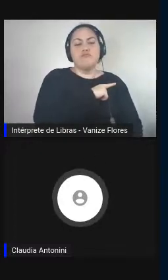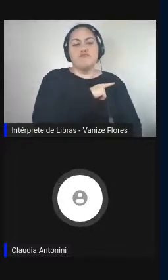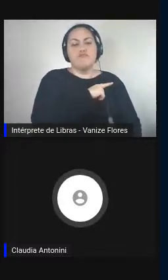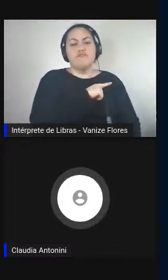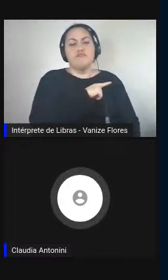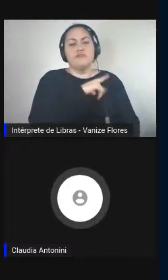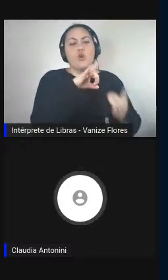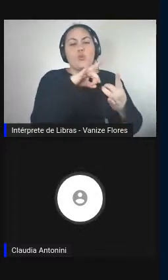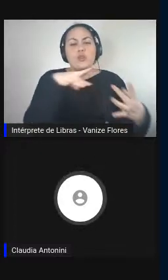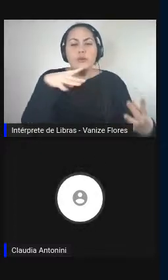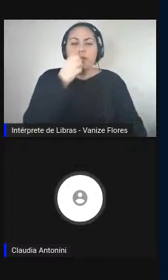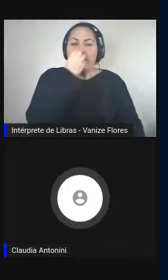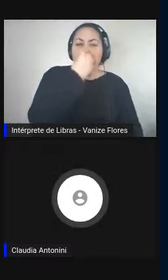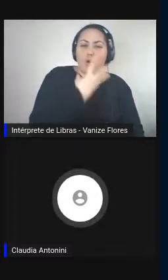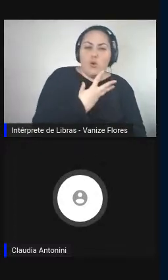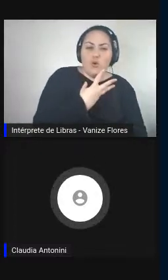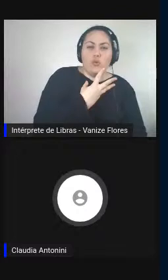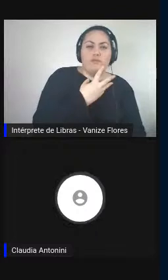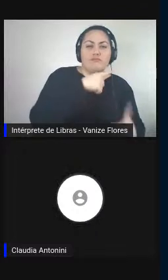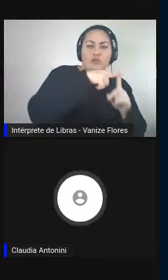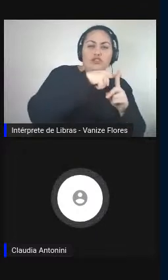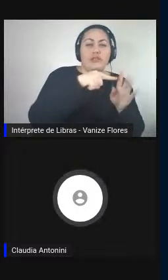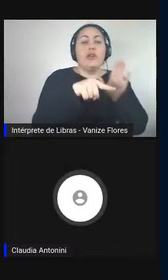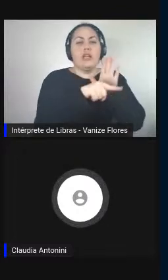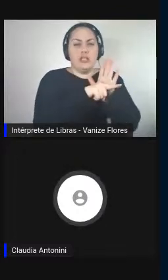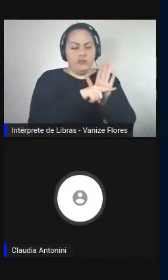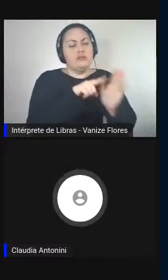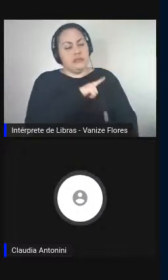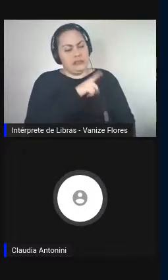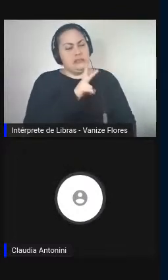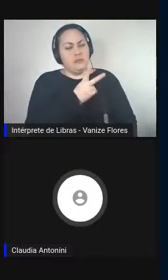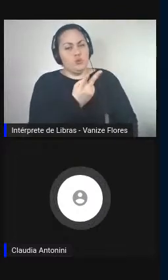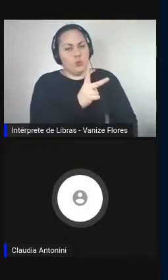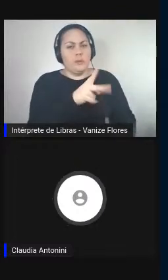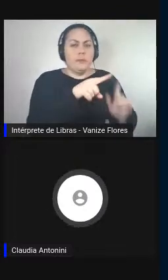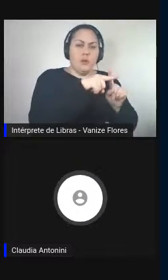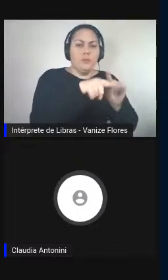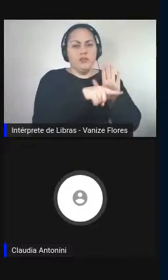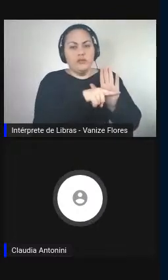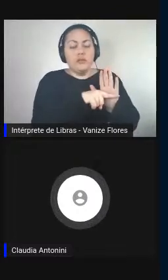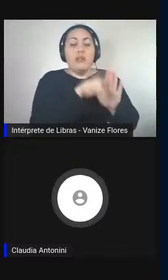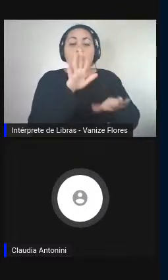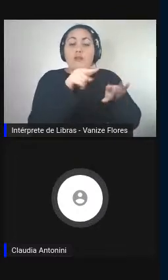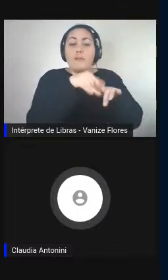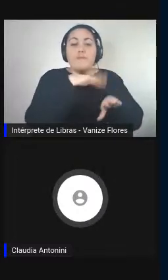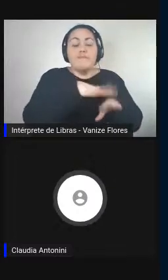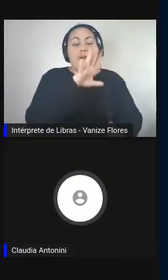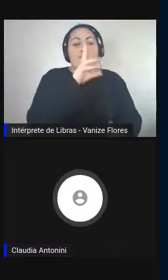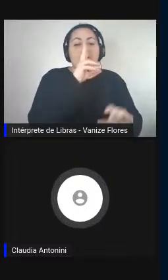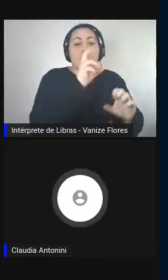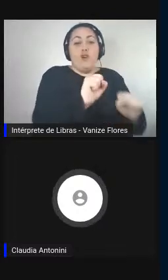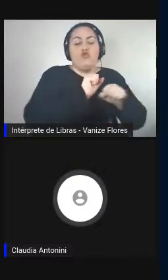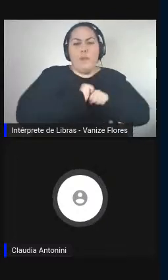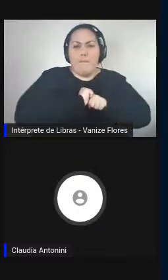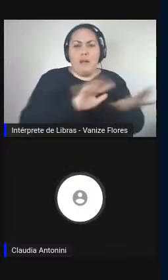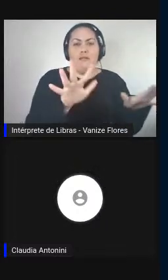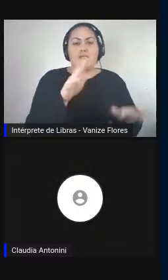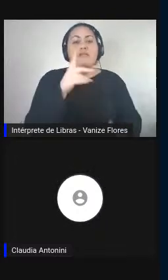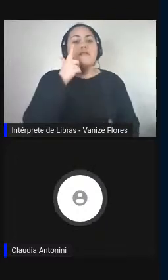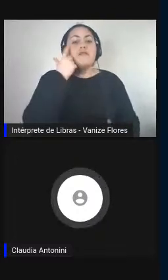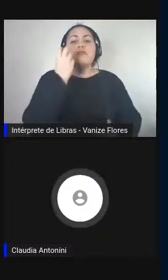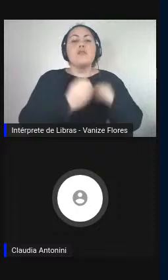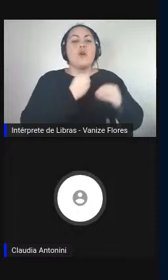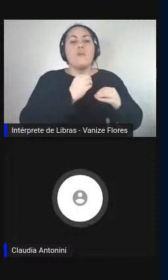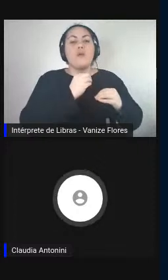são ainda mais fortes. E vamos ver exatamente naquela curva dessa aceleração do crescimento,